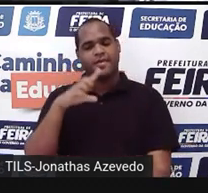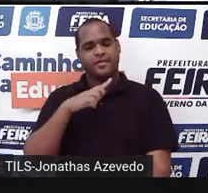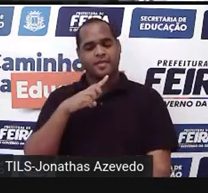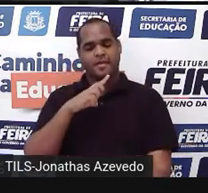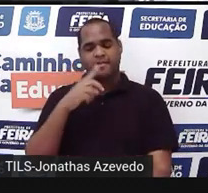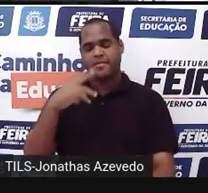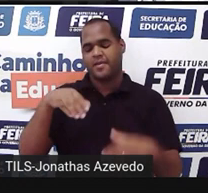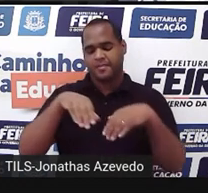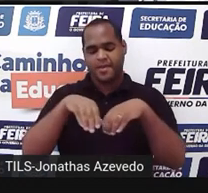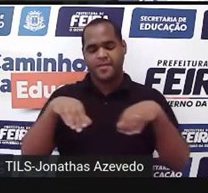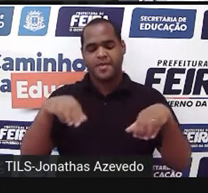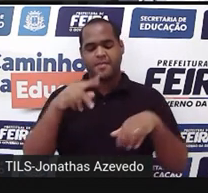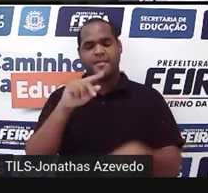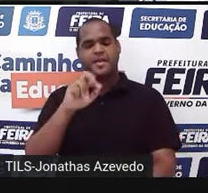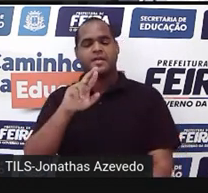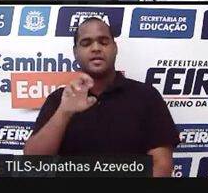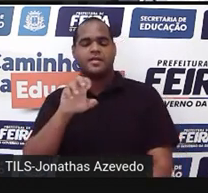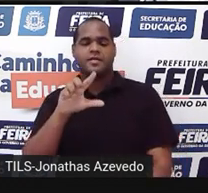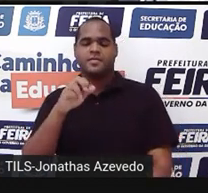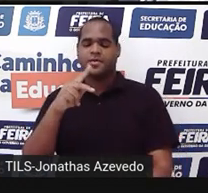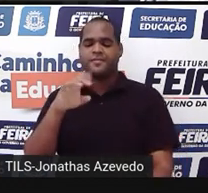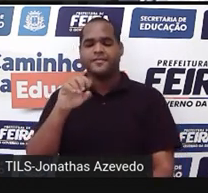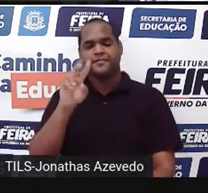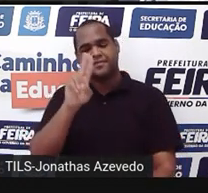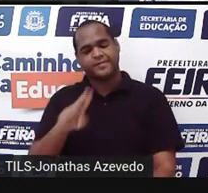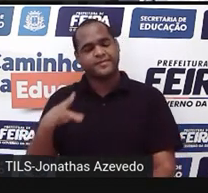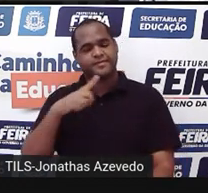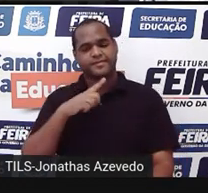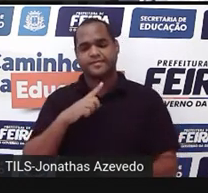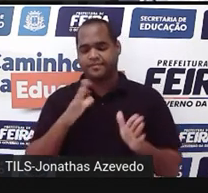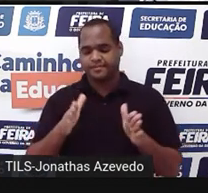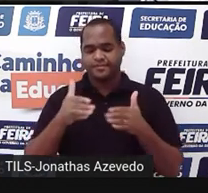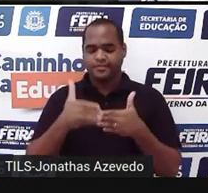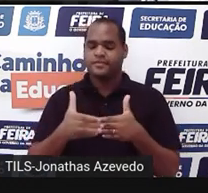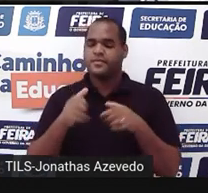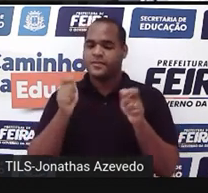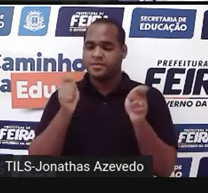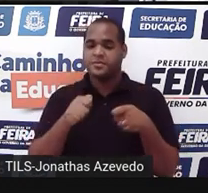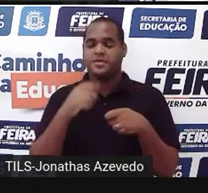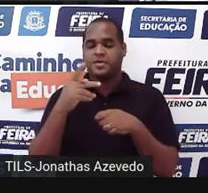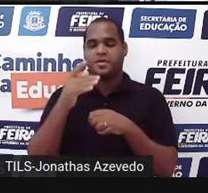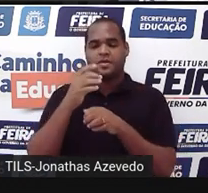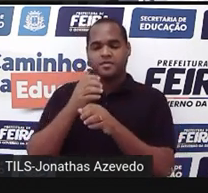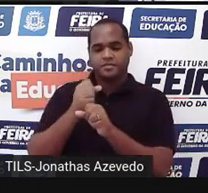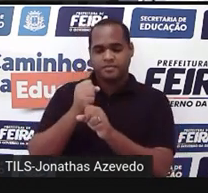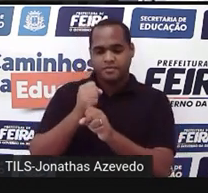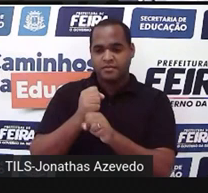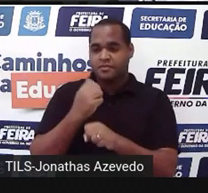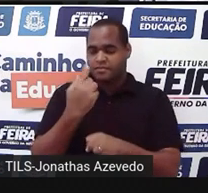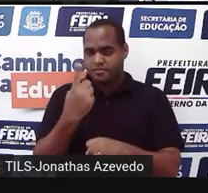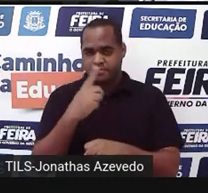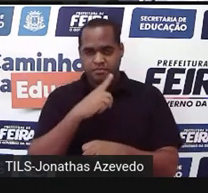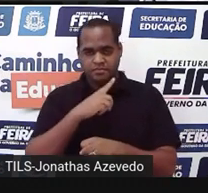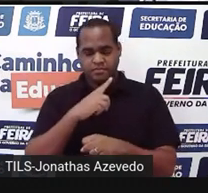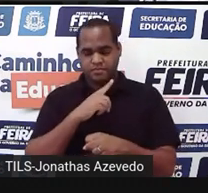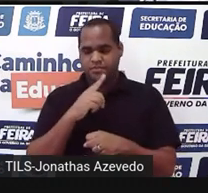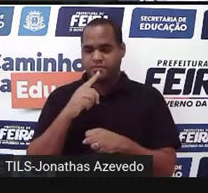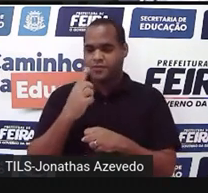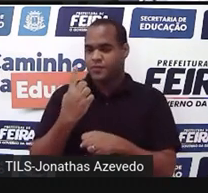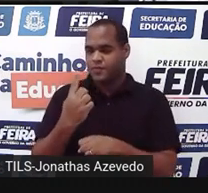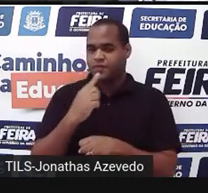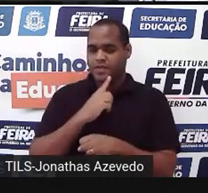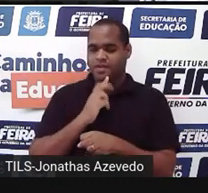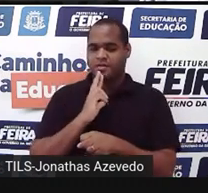paralelepípedo usando esses cubinhos aí, que tem como comprimento 1, largura 1 e